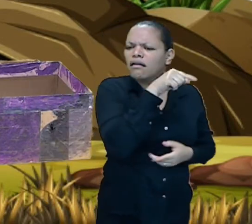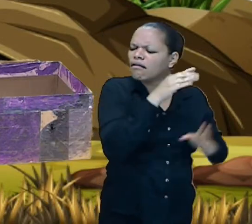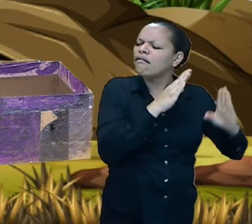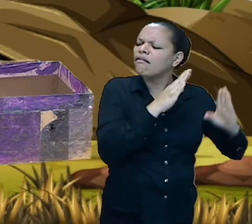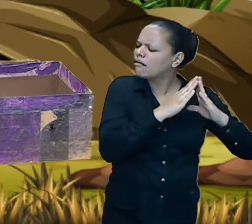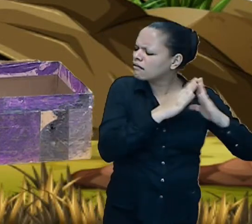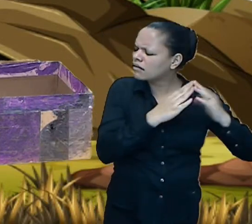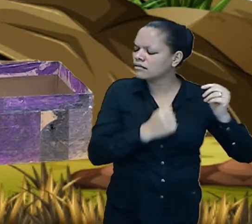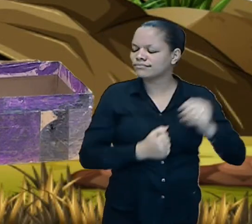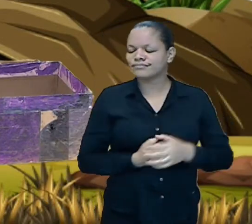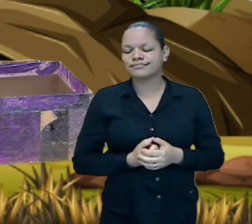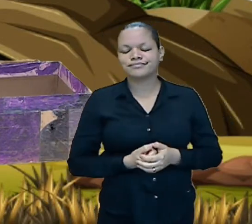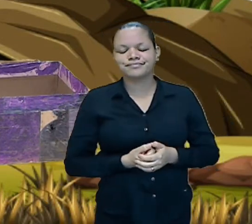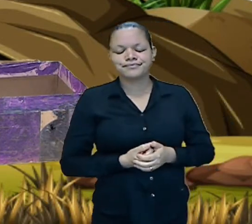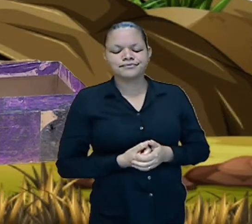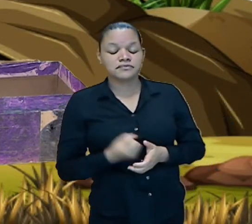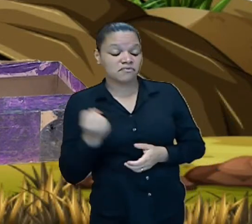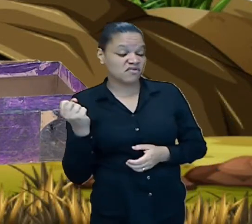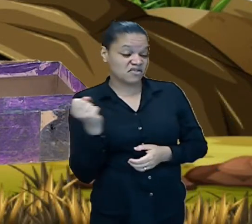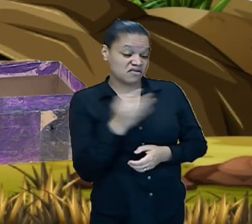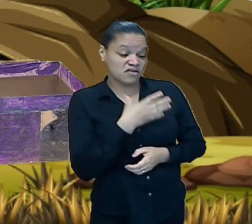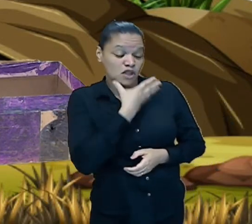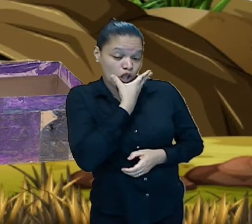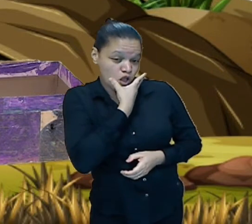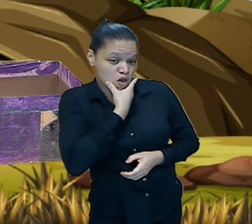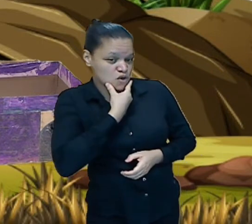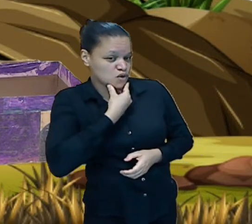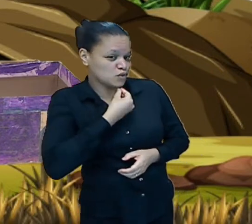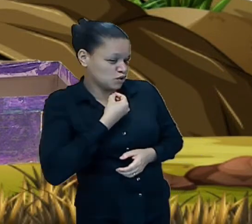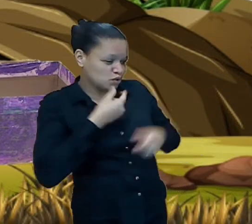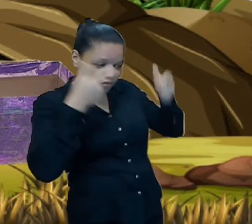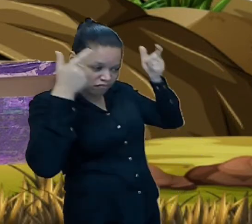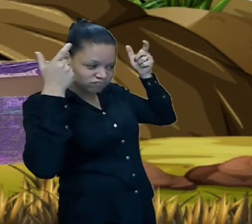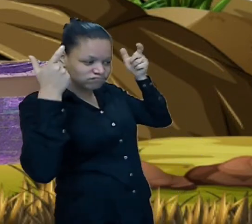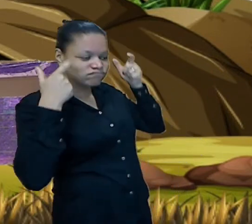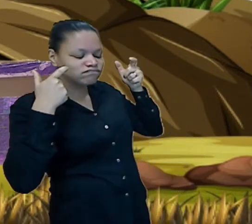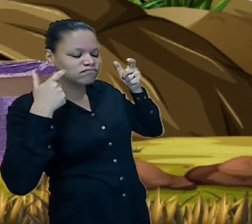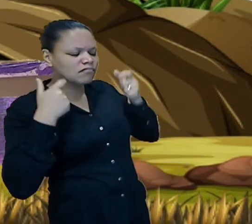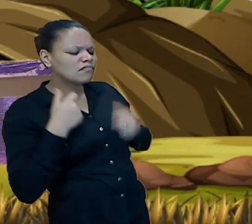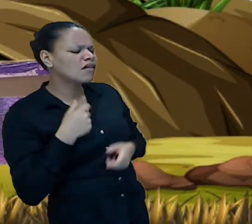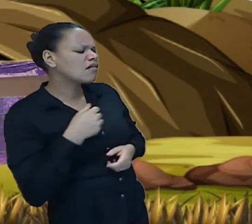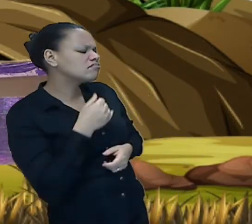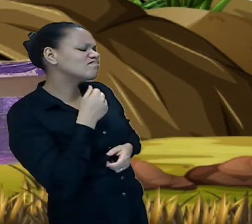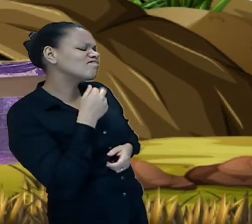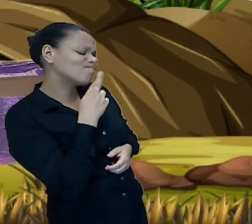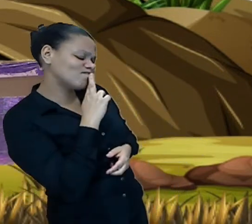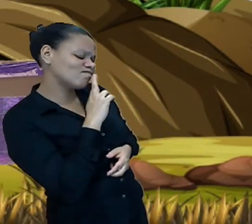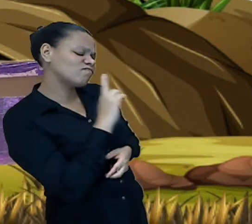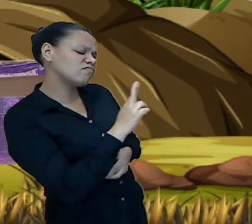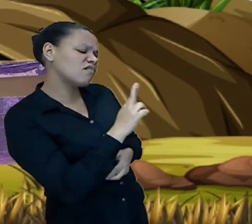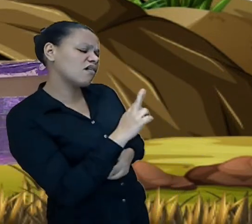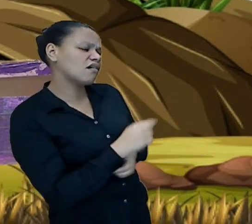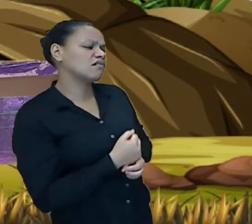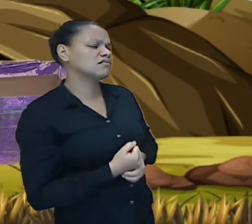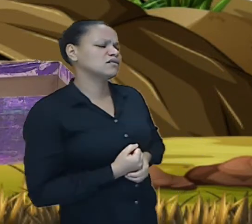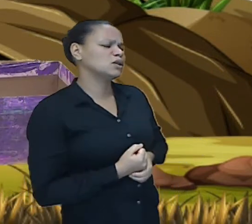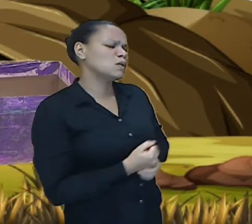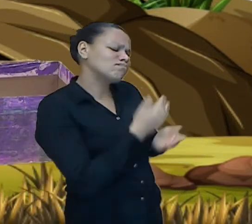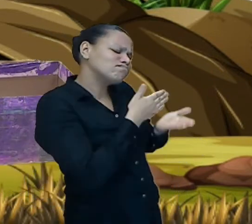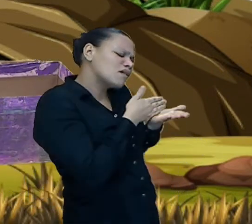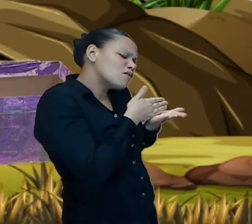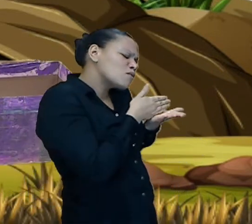iniciante na associação dos heróis heróicos e que aquela era a sua primeira missão